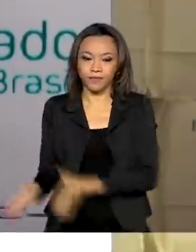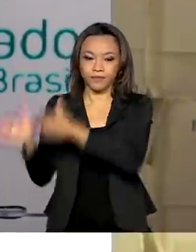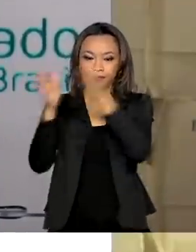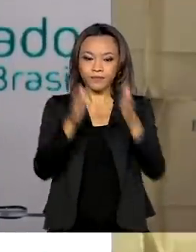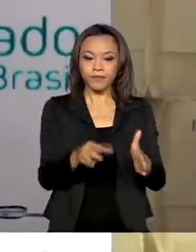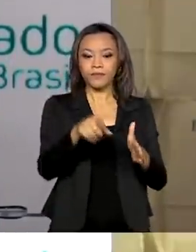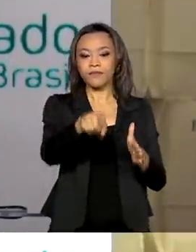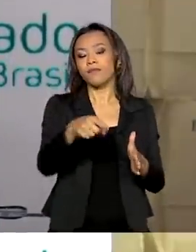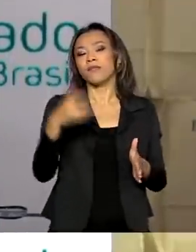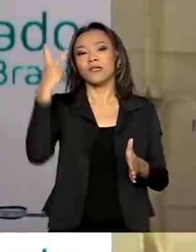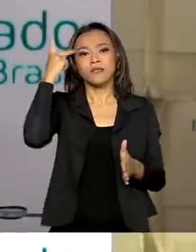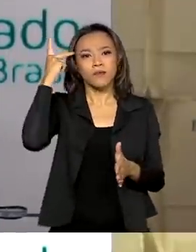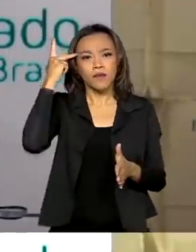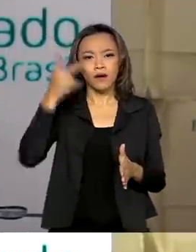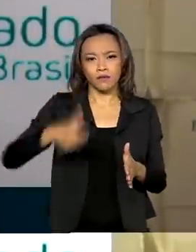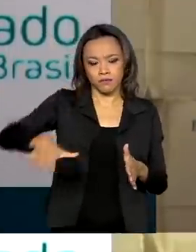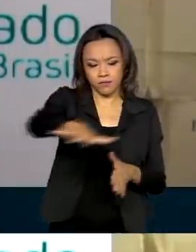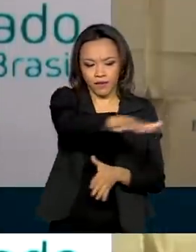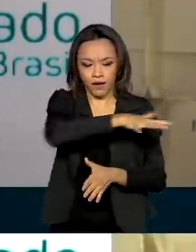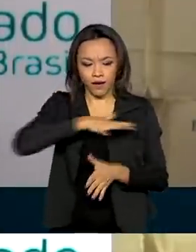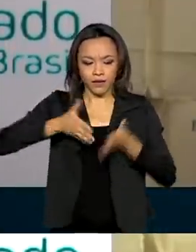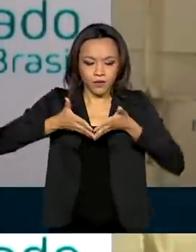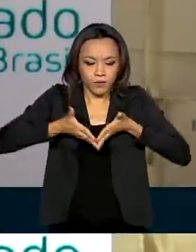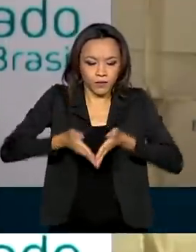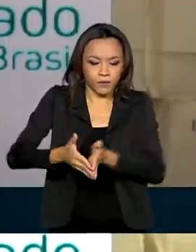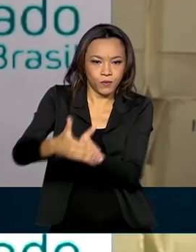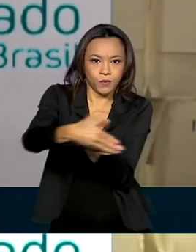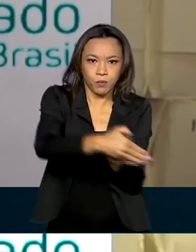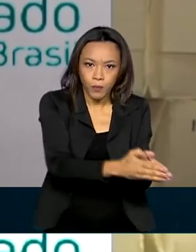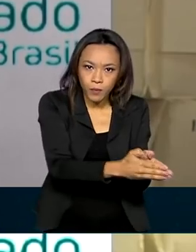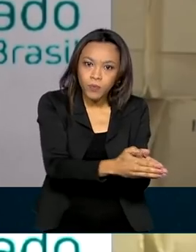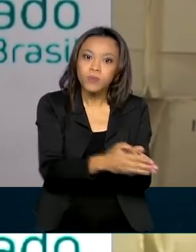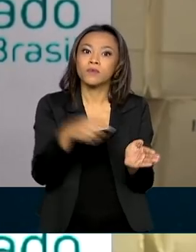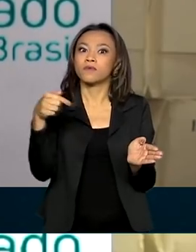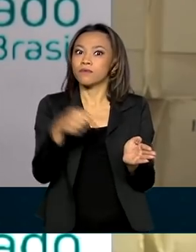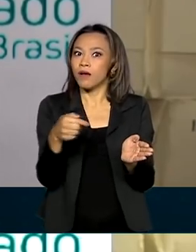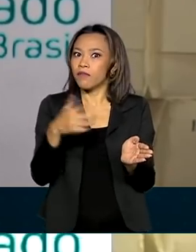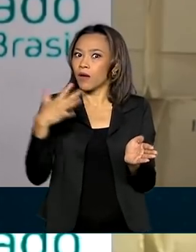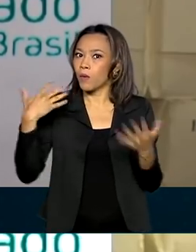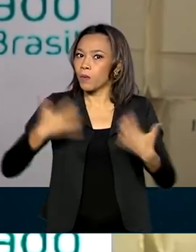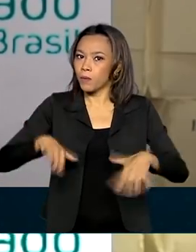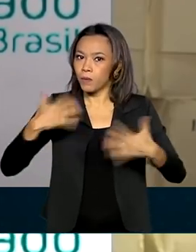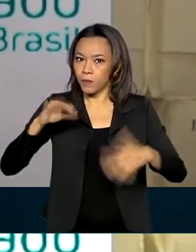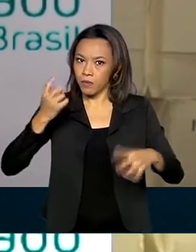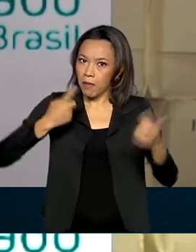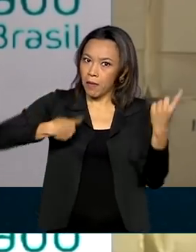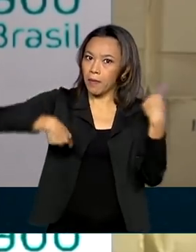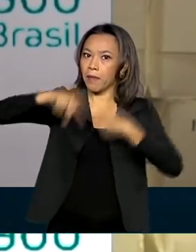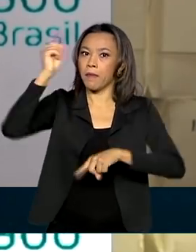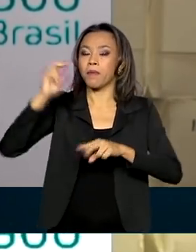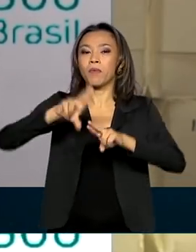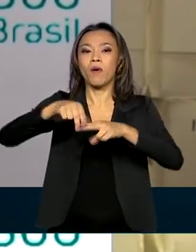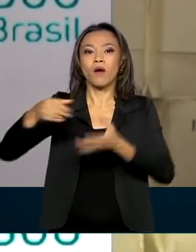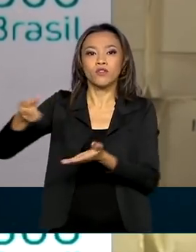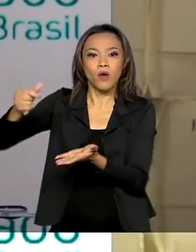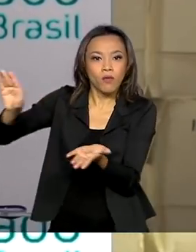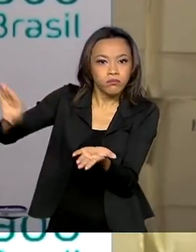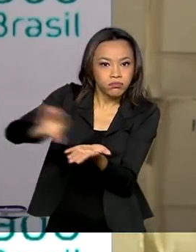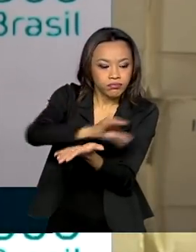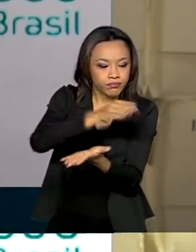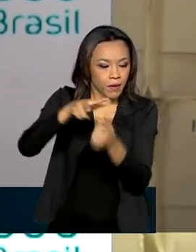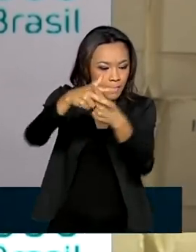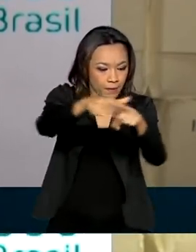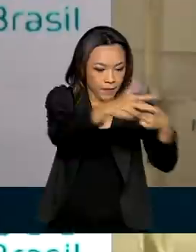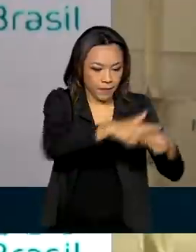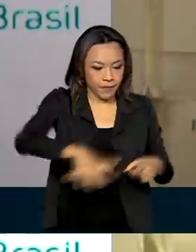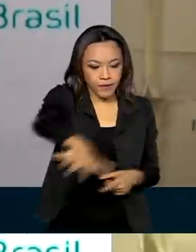revolução com os investimentos nos acessos, com os investimentos nos terminais, com essa